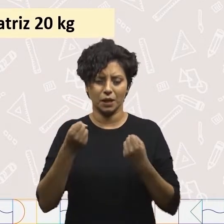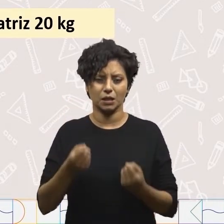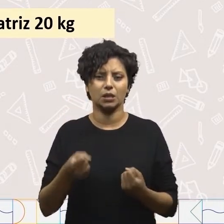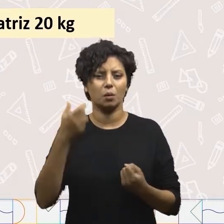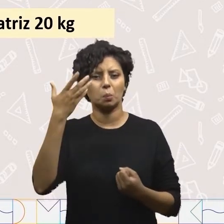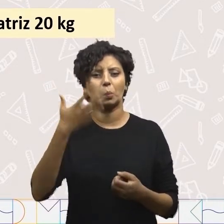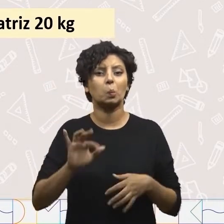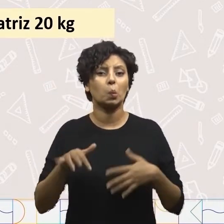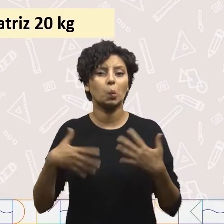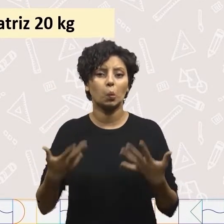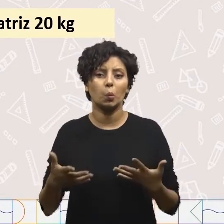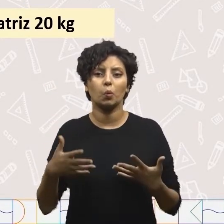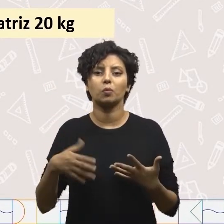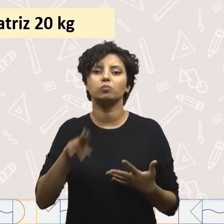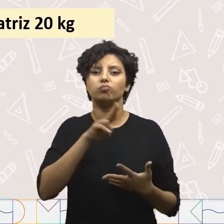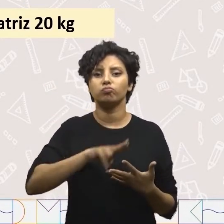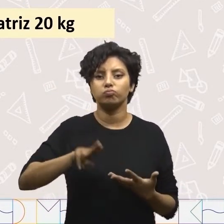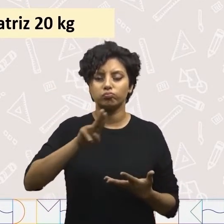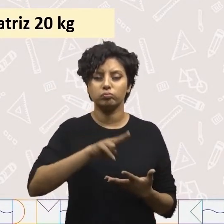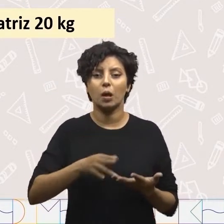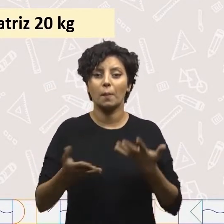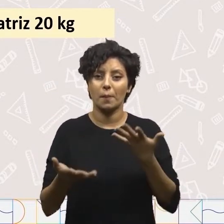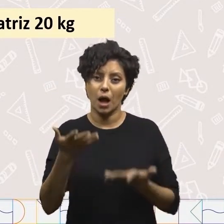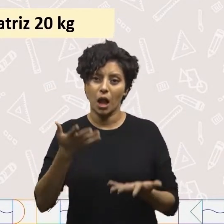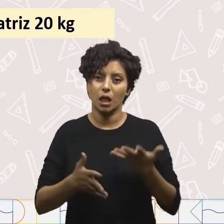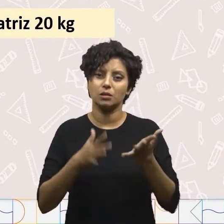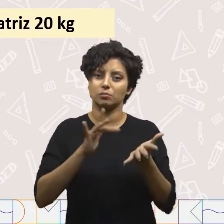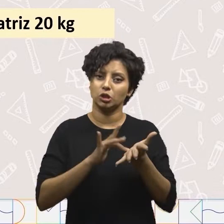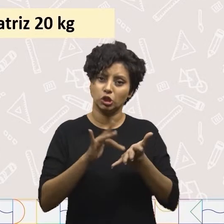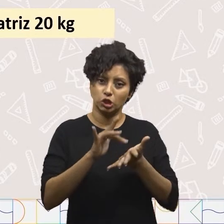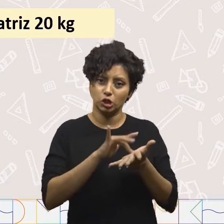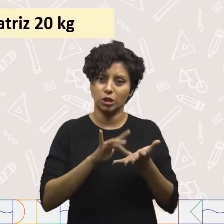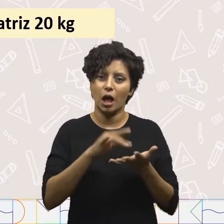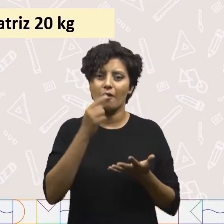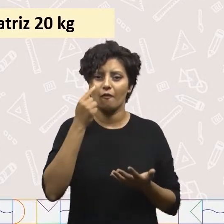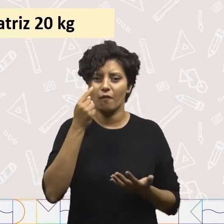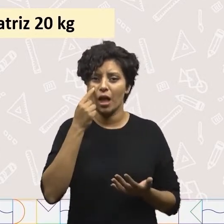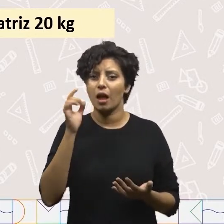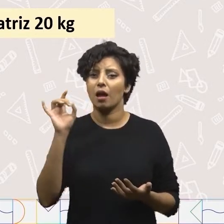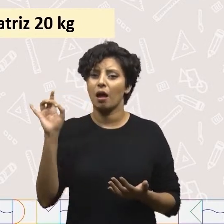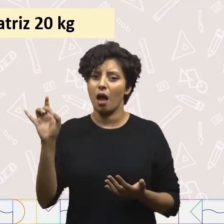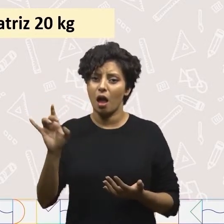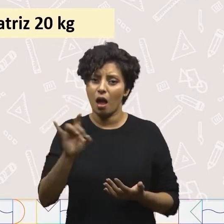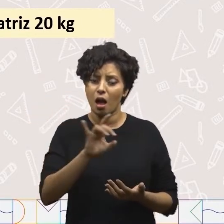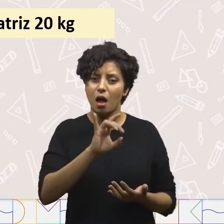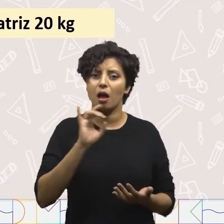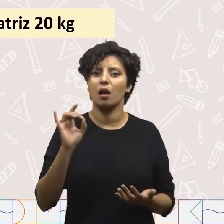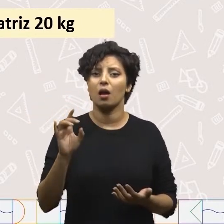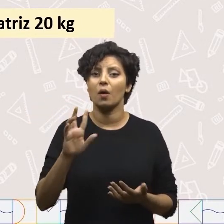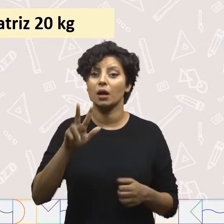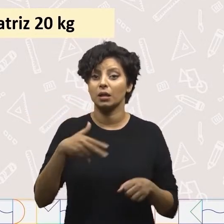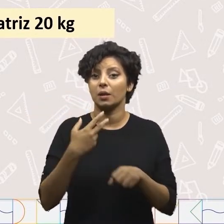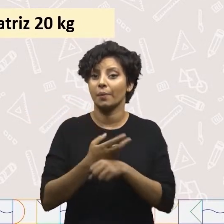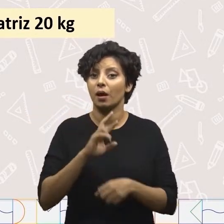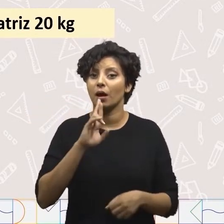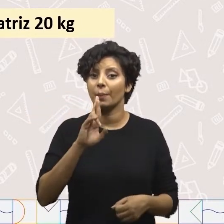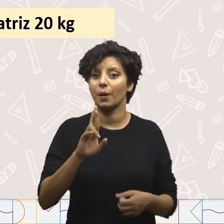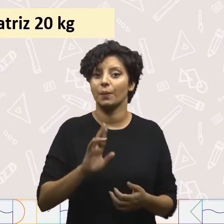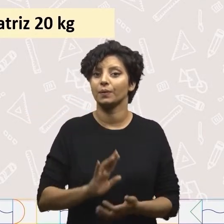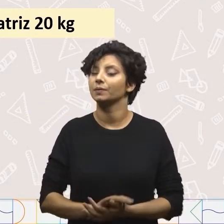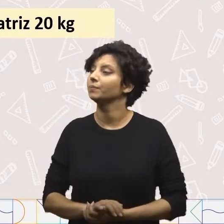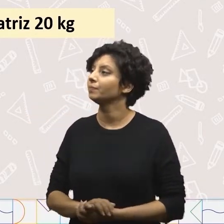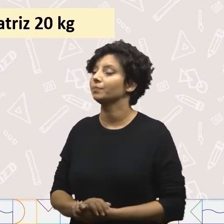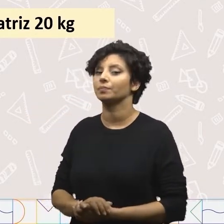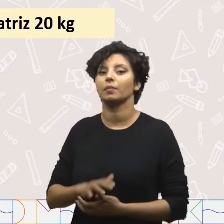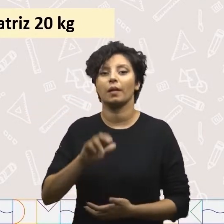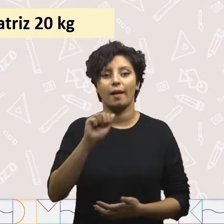massa corporal. E utilizar uma balança digital. Veja o peso de cada um e depois responda.